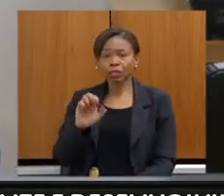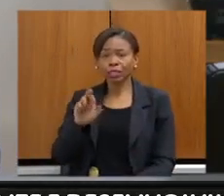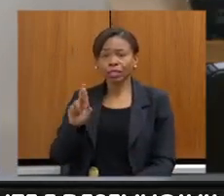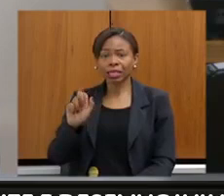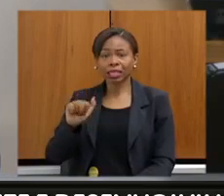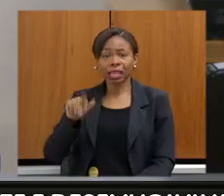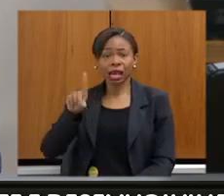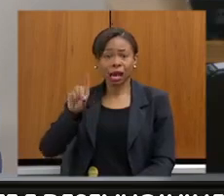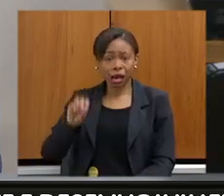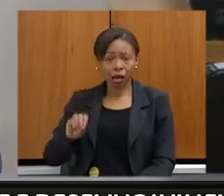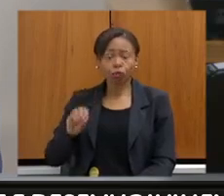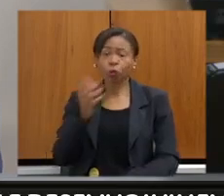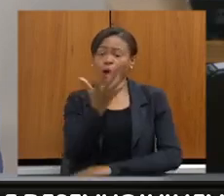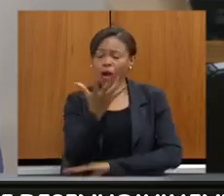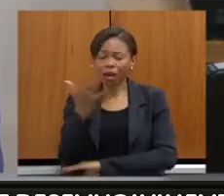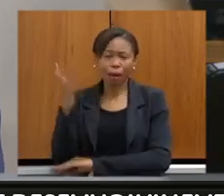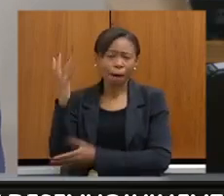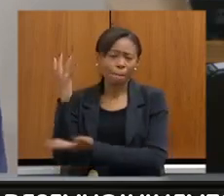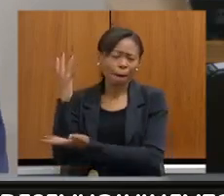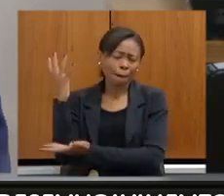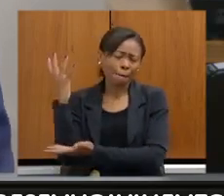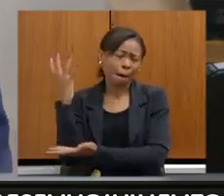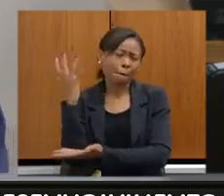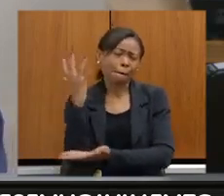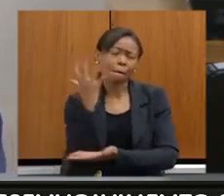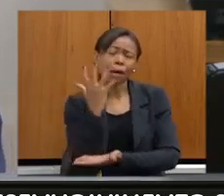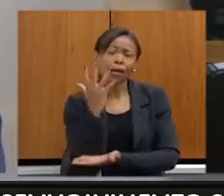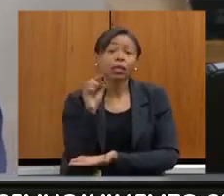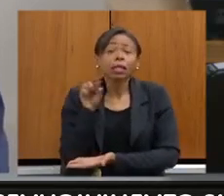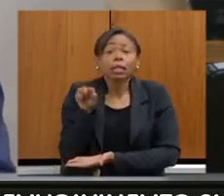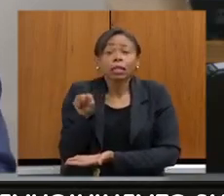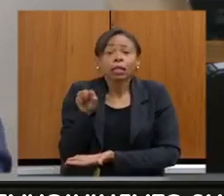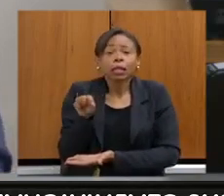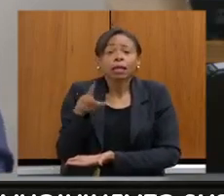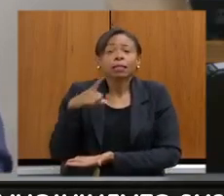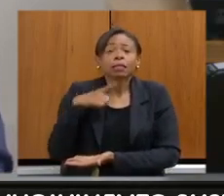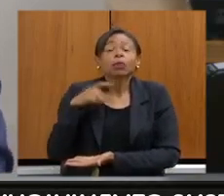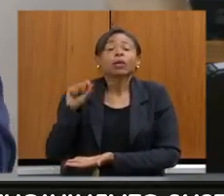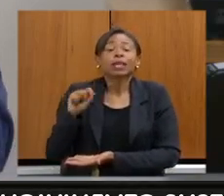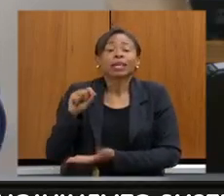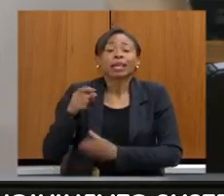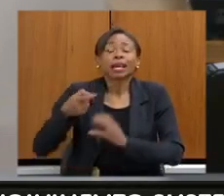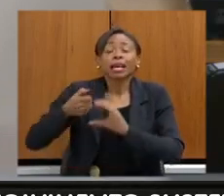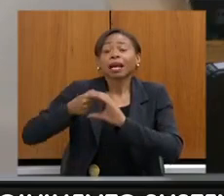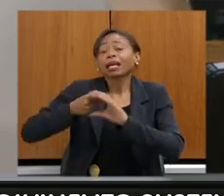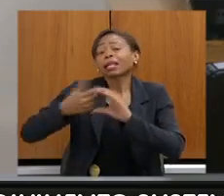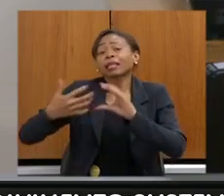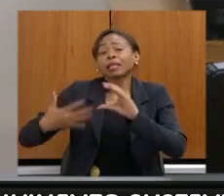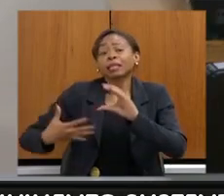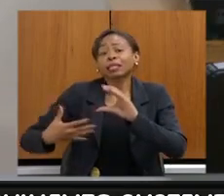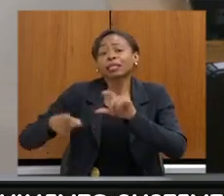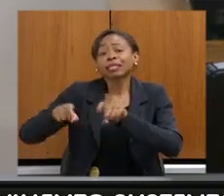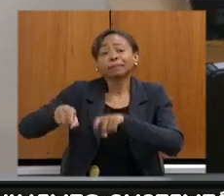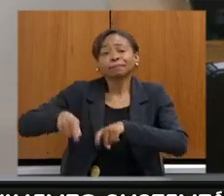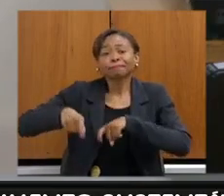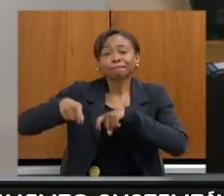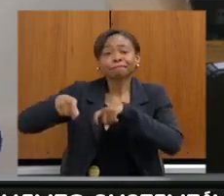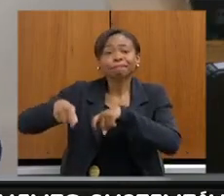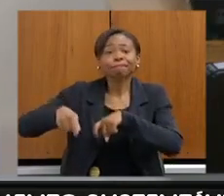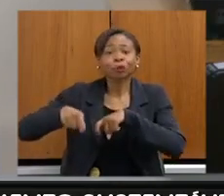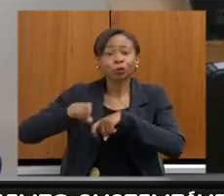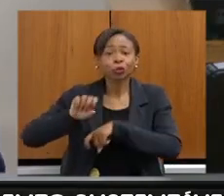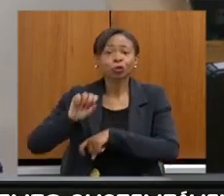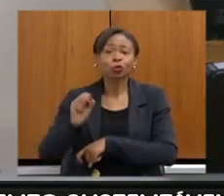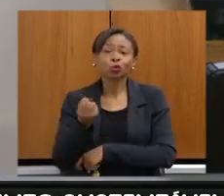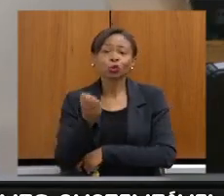é o lá, tem uma característica muito grande da agricultura. Eu falo isso porque será